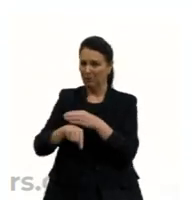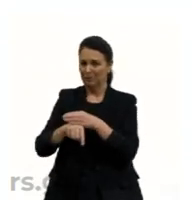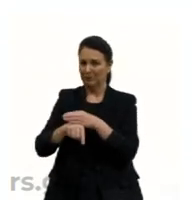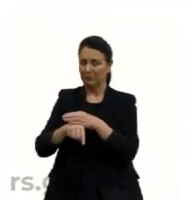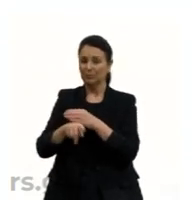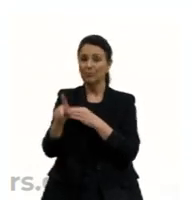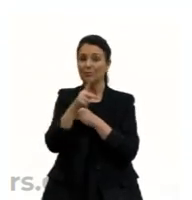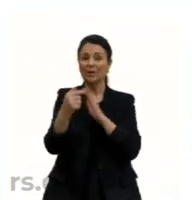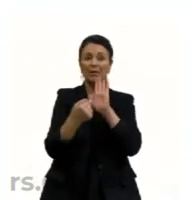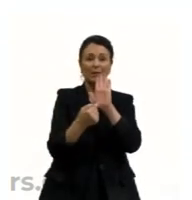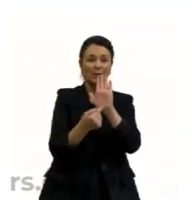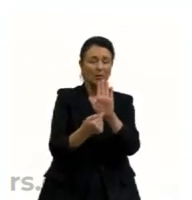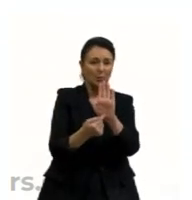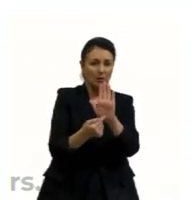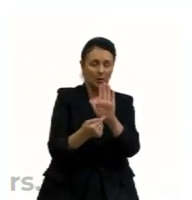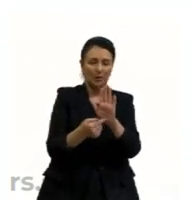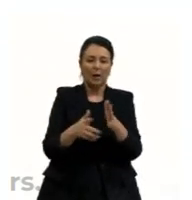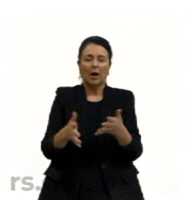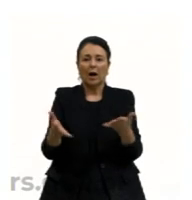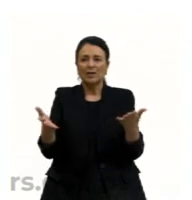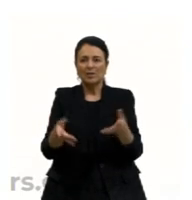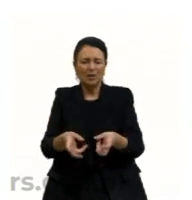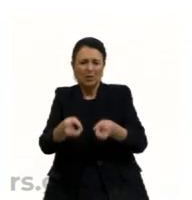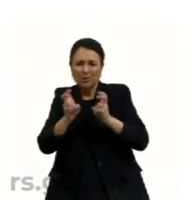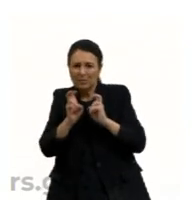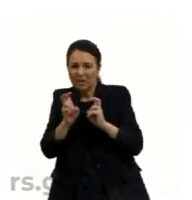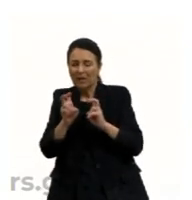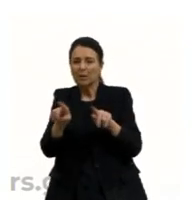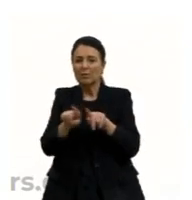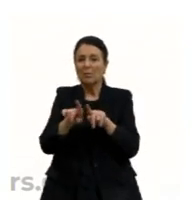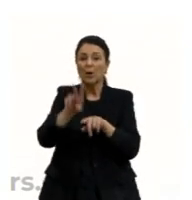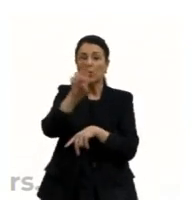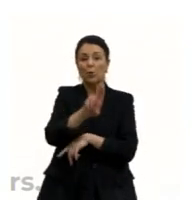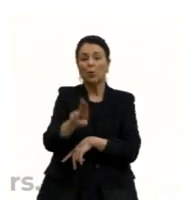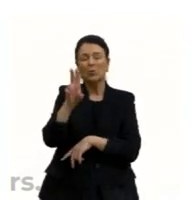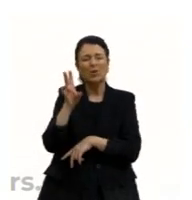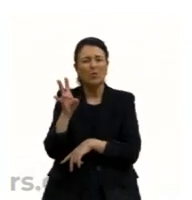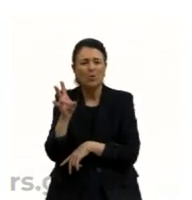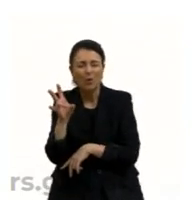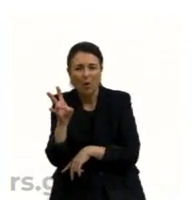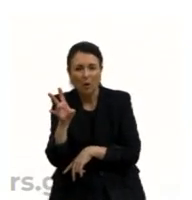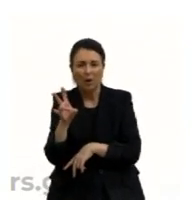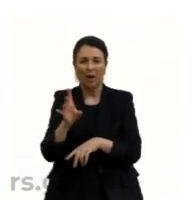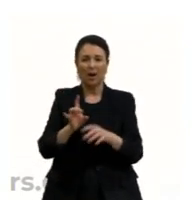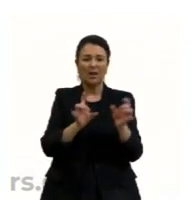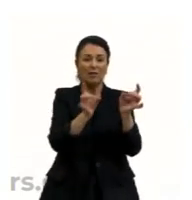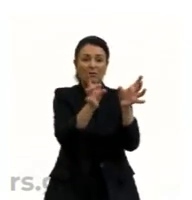trago aqui, nós temos visto, assim, ultimamente, a questão das drogas, o tráfico de drogas